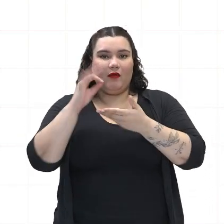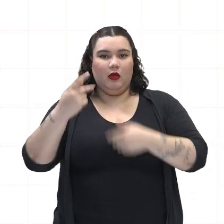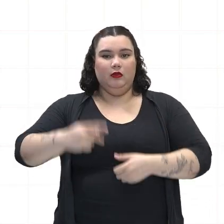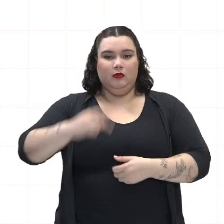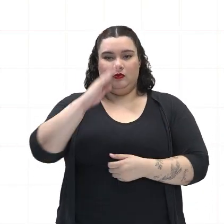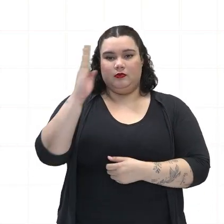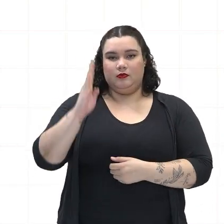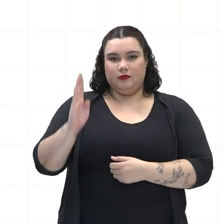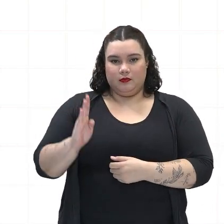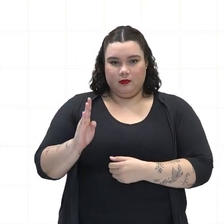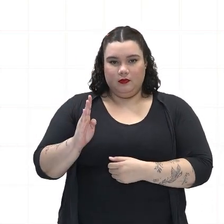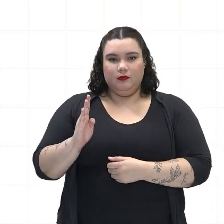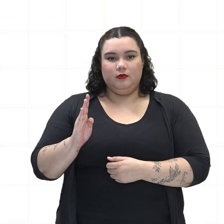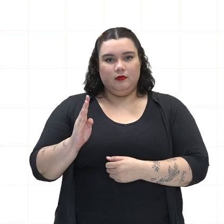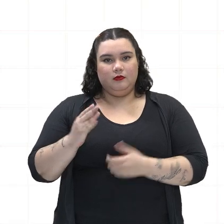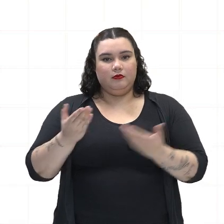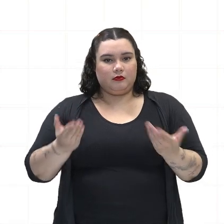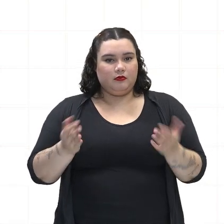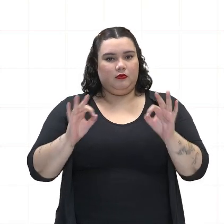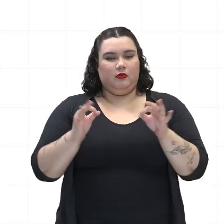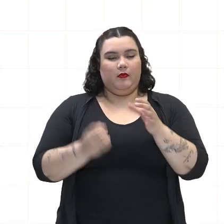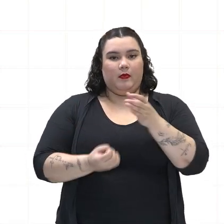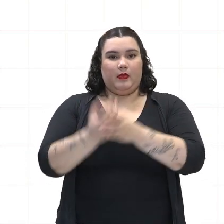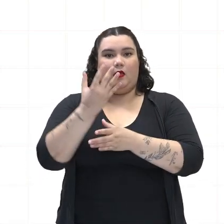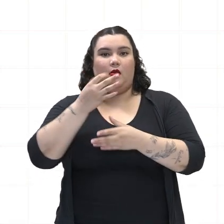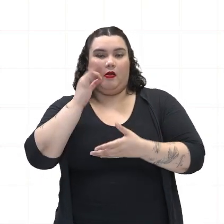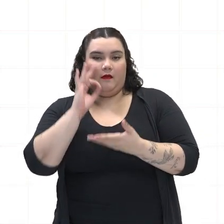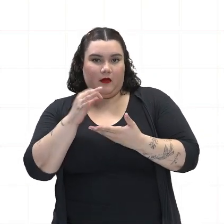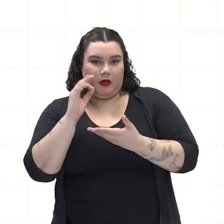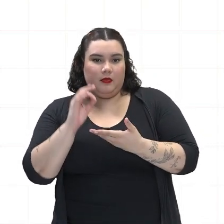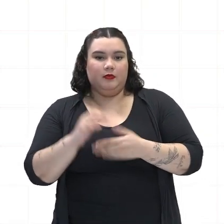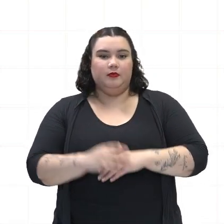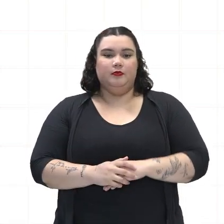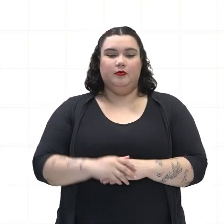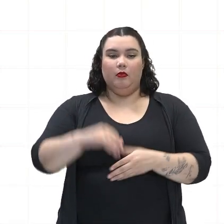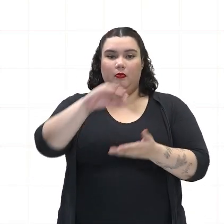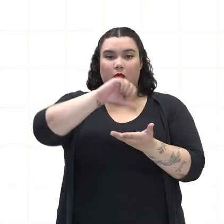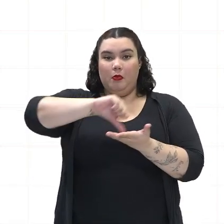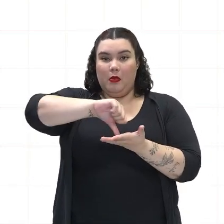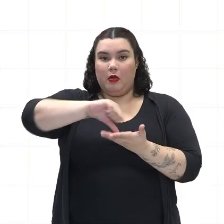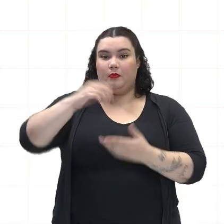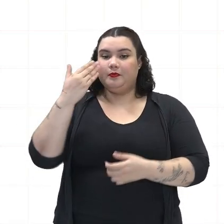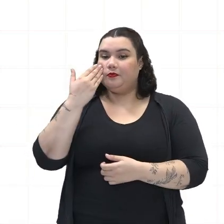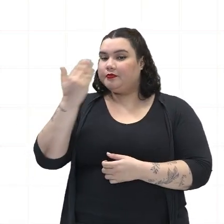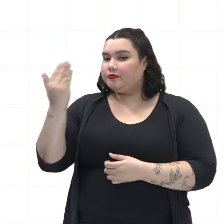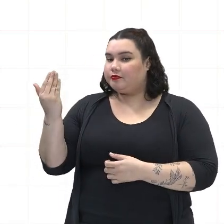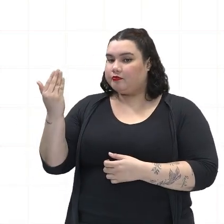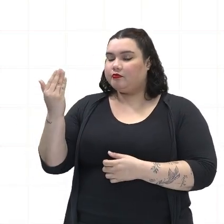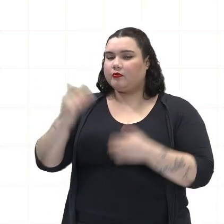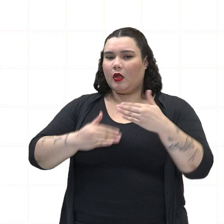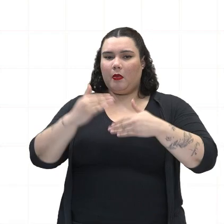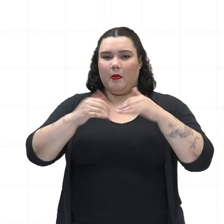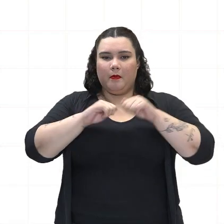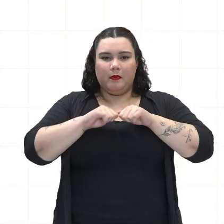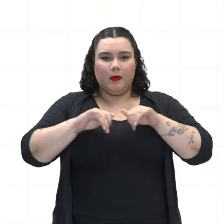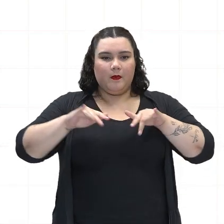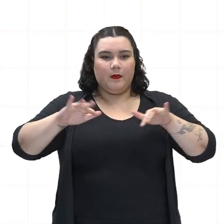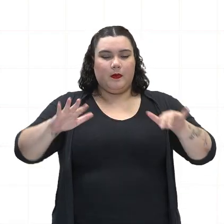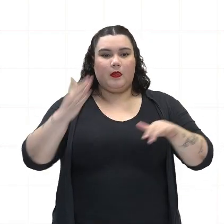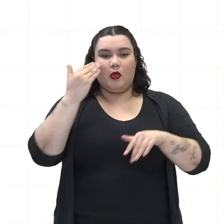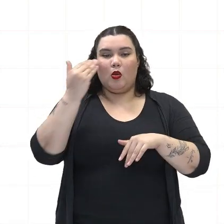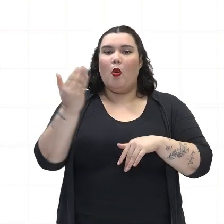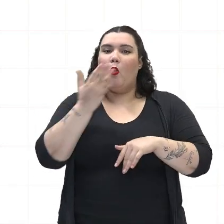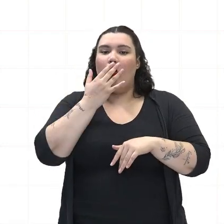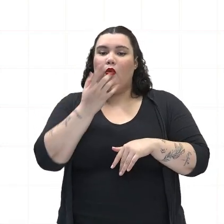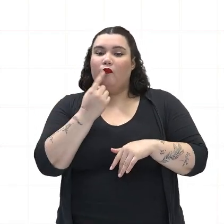ou seja, da produção de café. E o nosso mapa mostra justamente esse período de avanço, com as setas indicando as